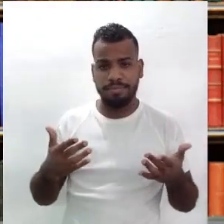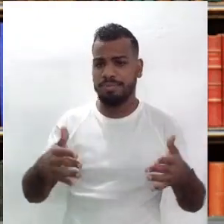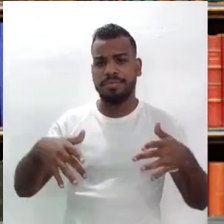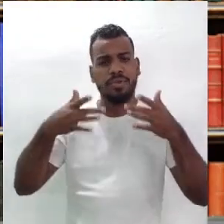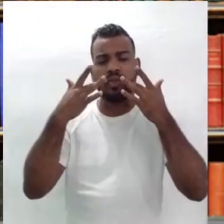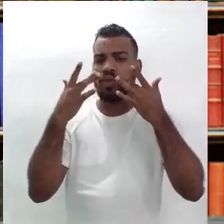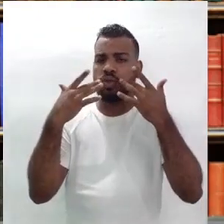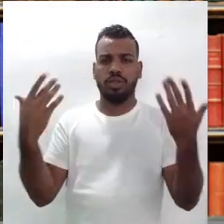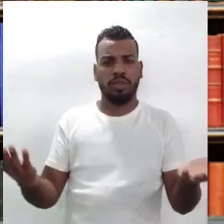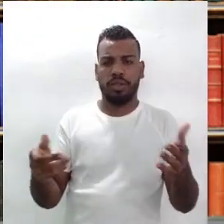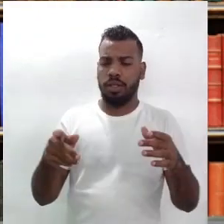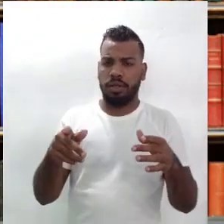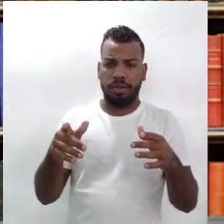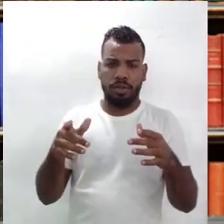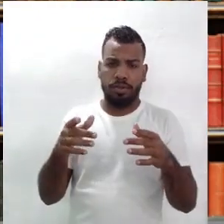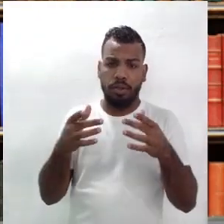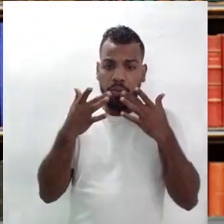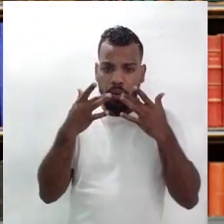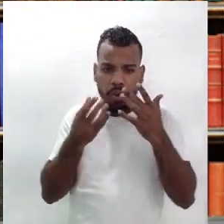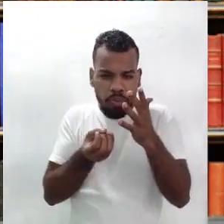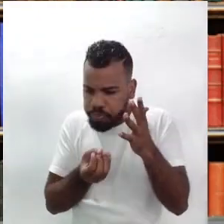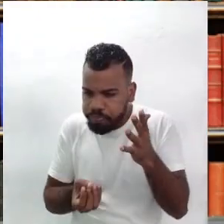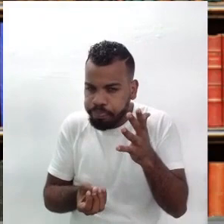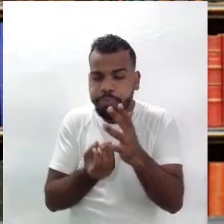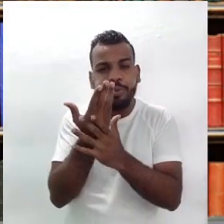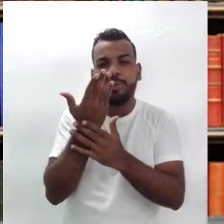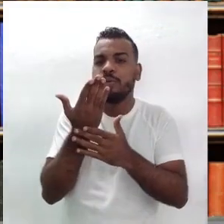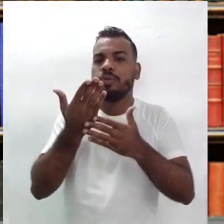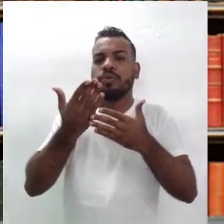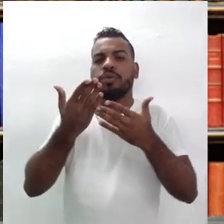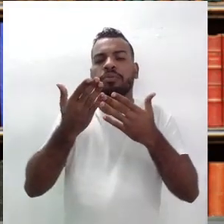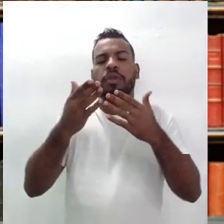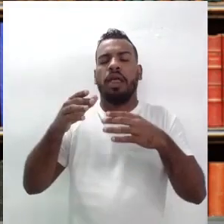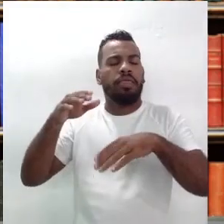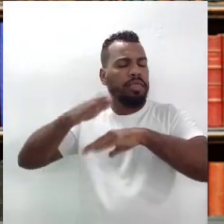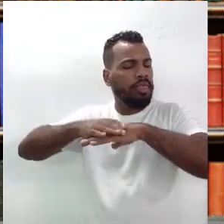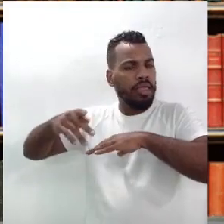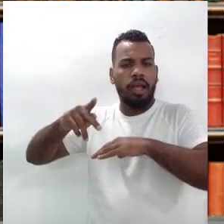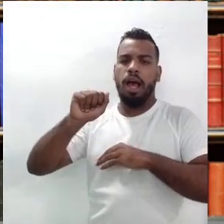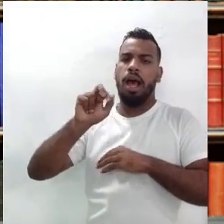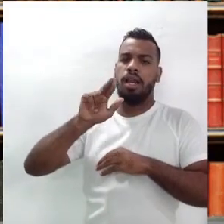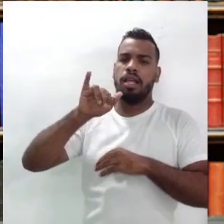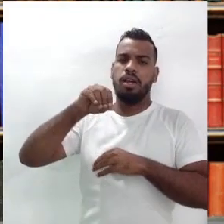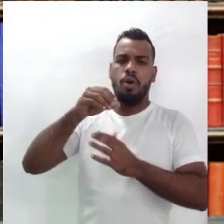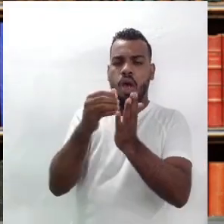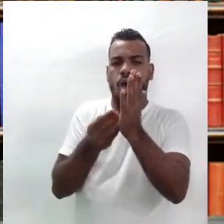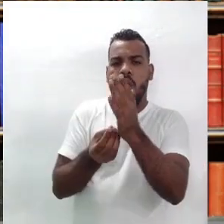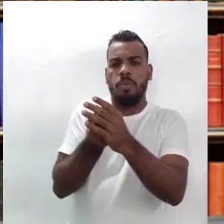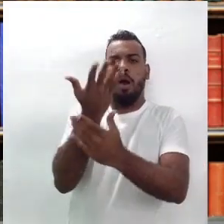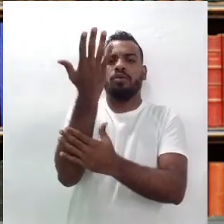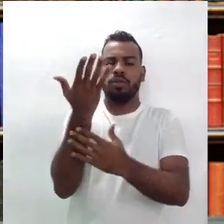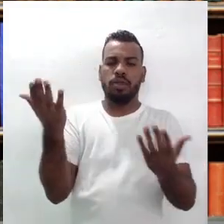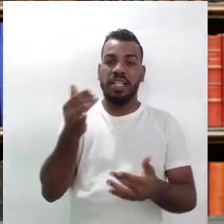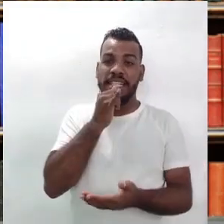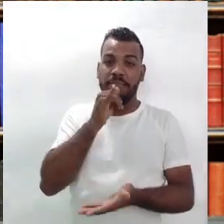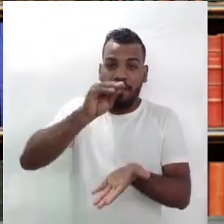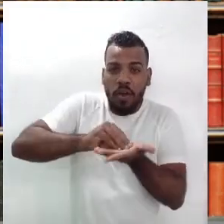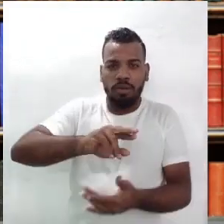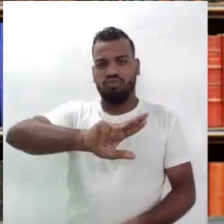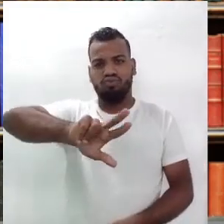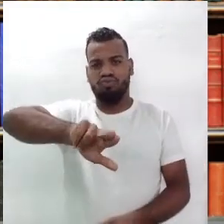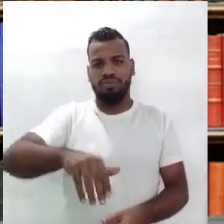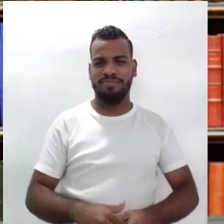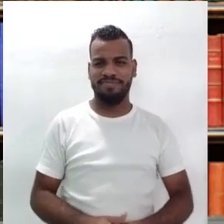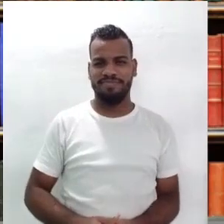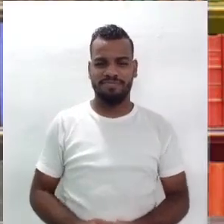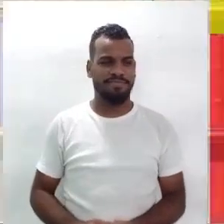que é o berço da produção do Ariano, não falta exemplos nesse sentido. E